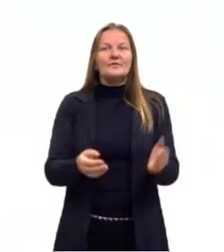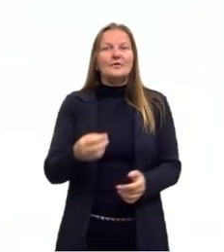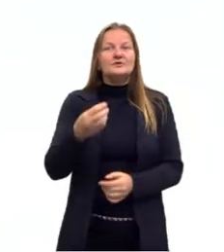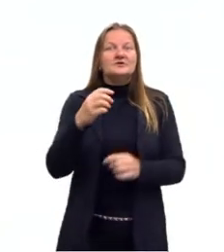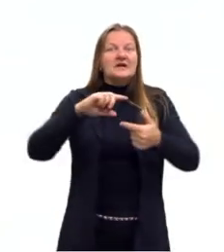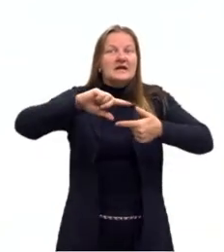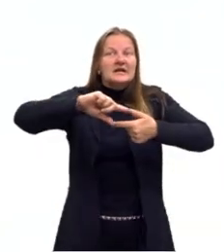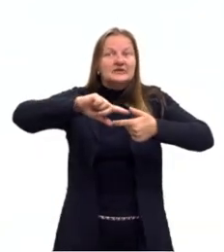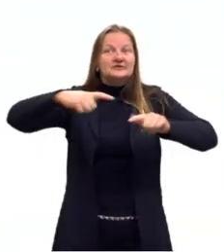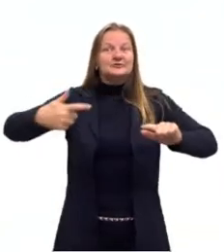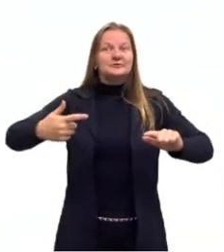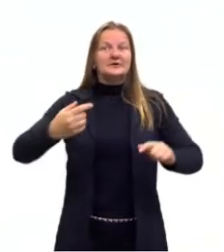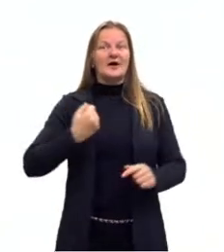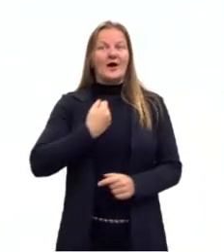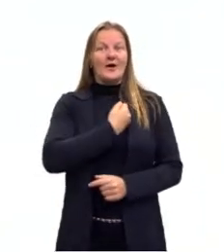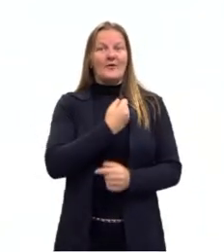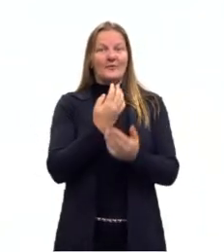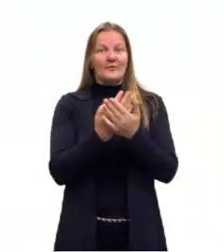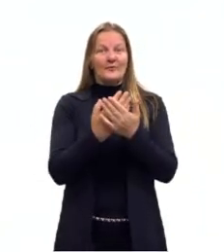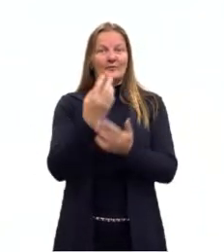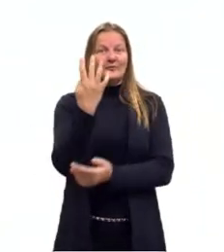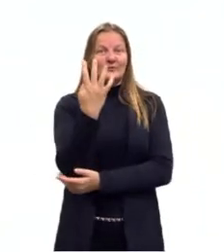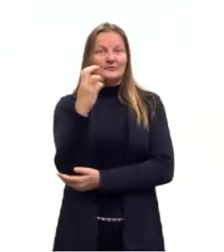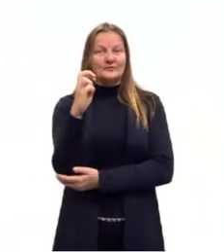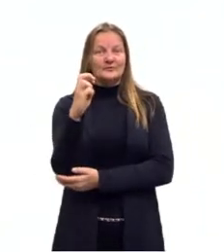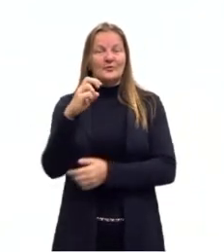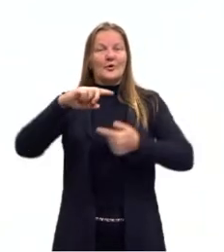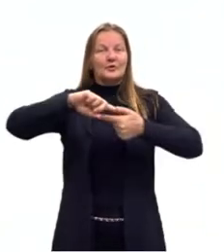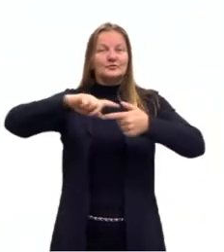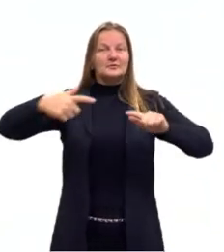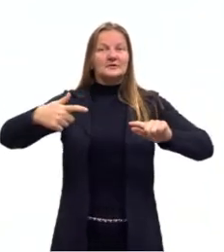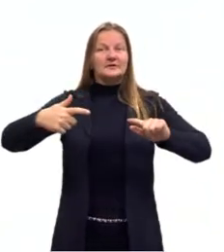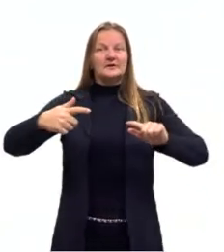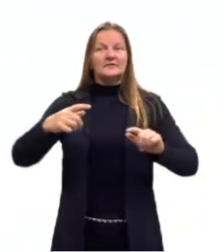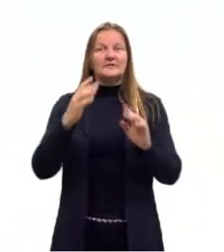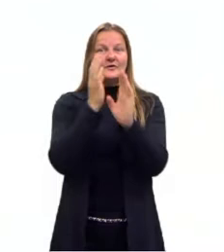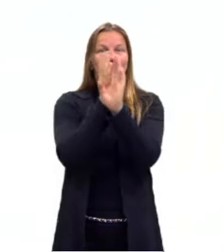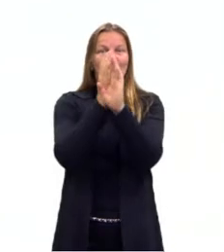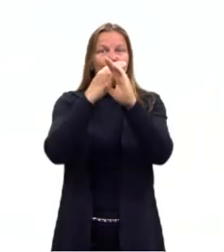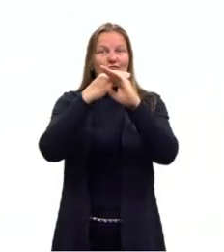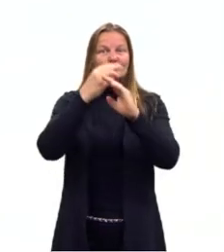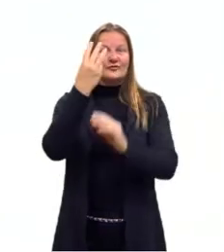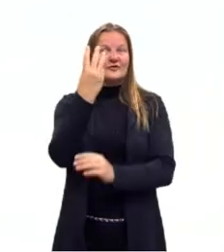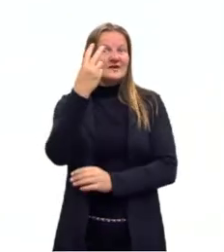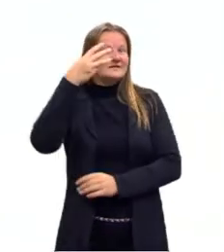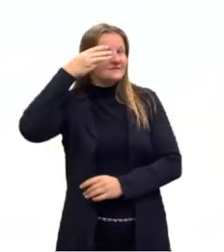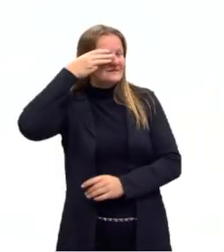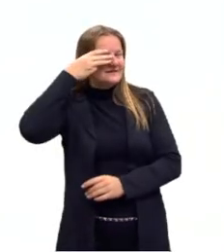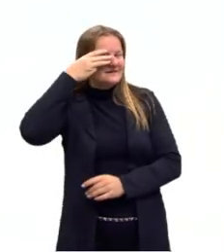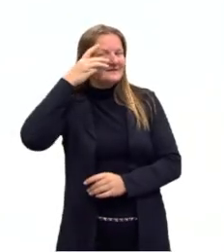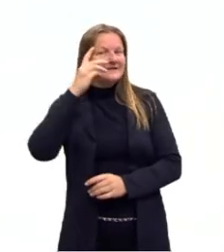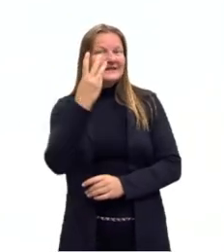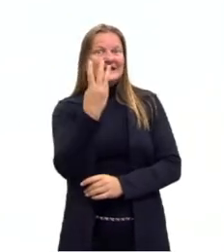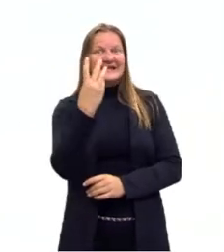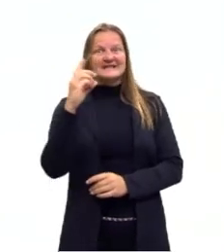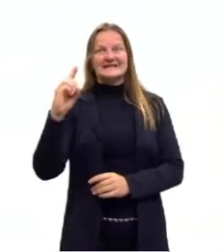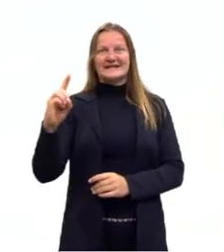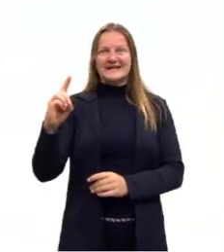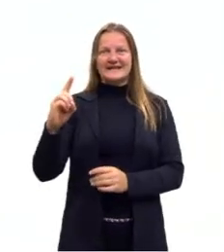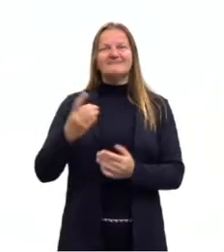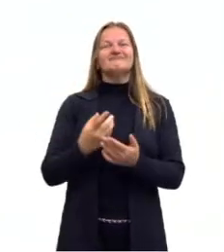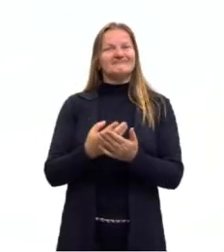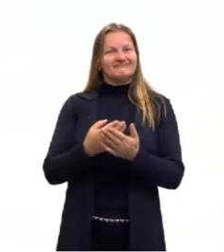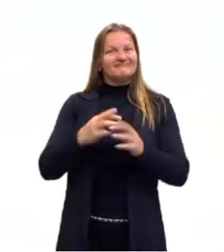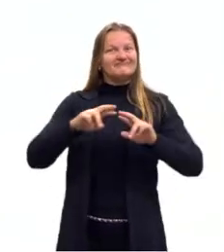de número 45, nós vamos trabalhar a geometria tridimensional. Quando a gente pensa